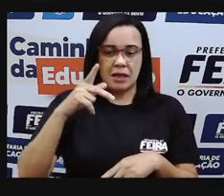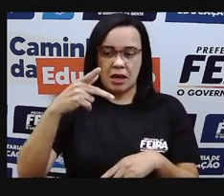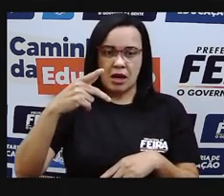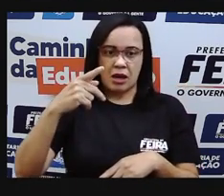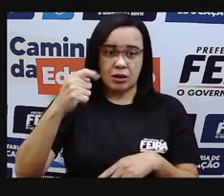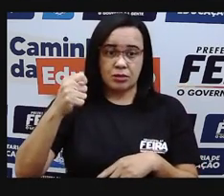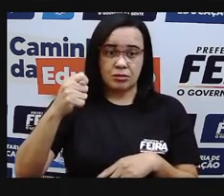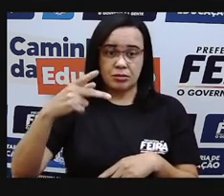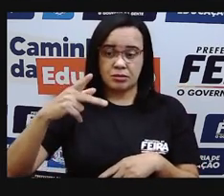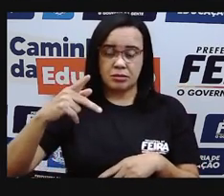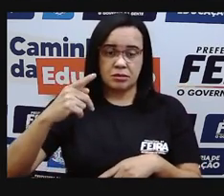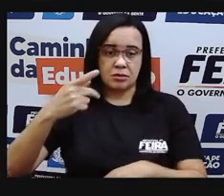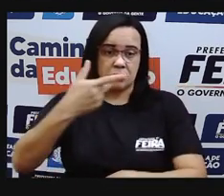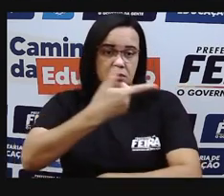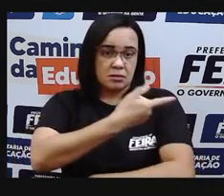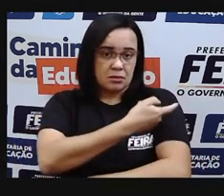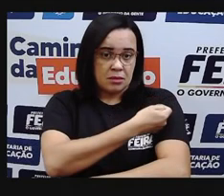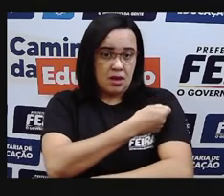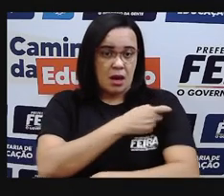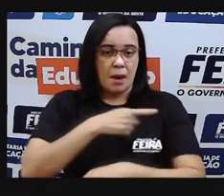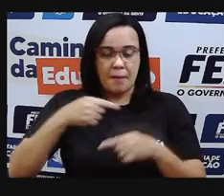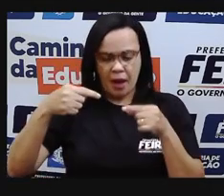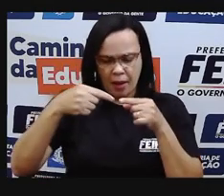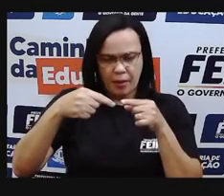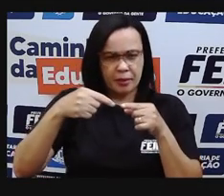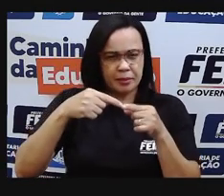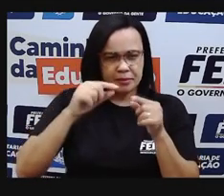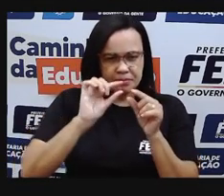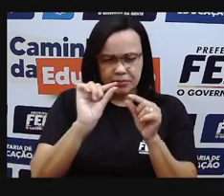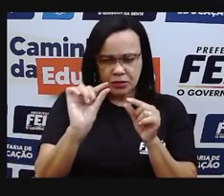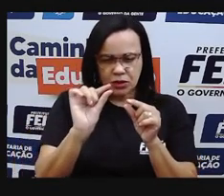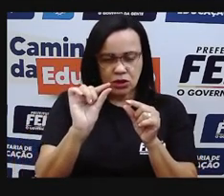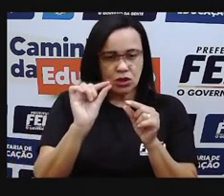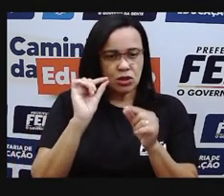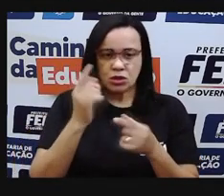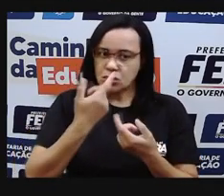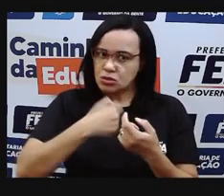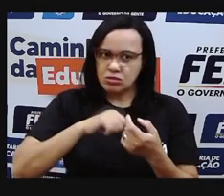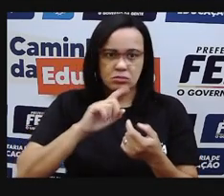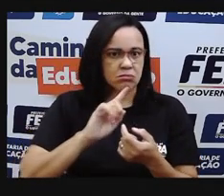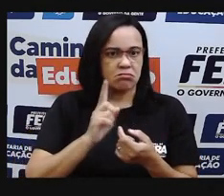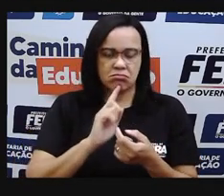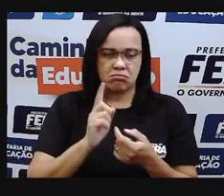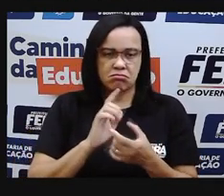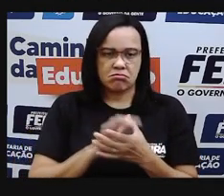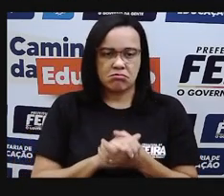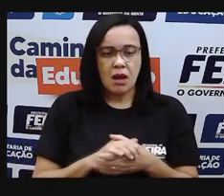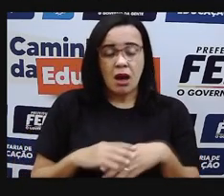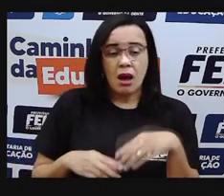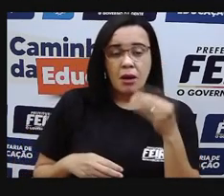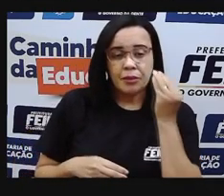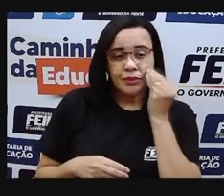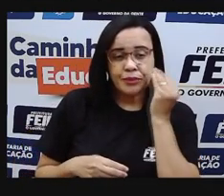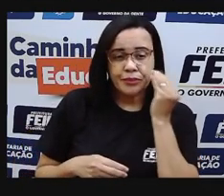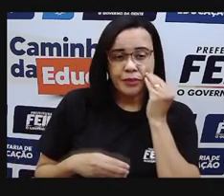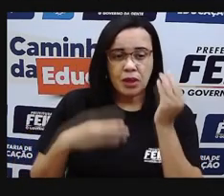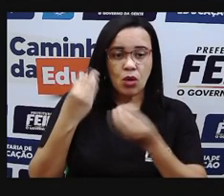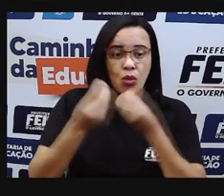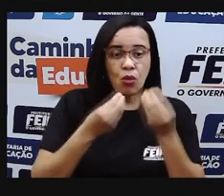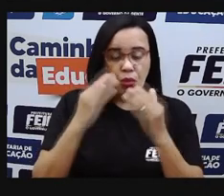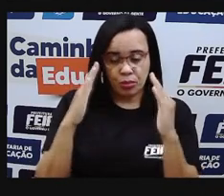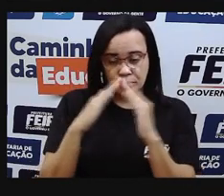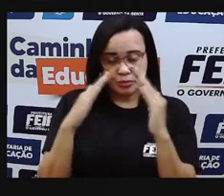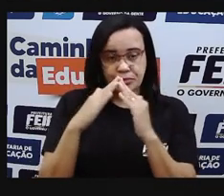Para não termos acidentes. Mas, uma seringa sem agulha, em casa, quando eu aumento, Abro essa